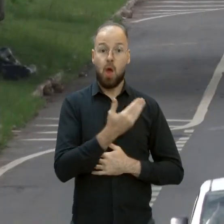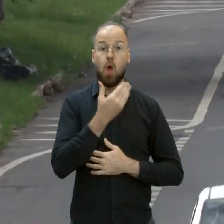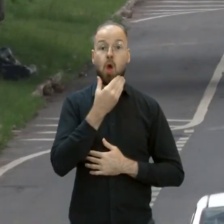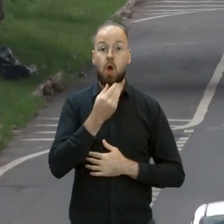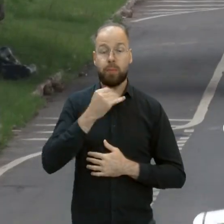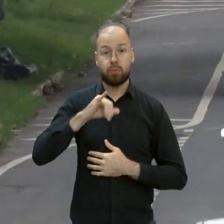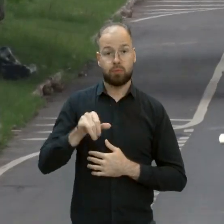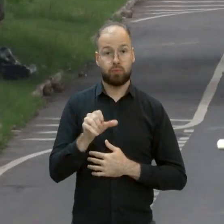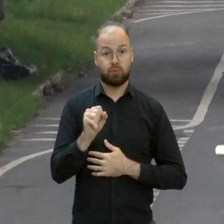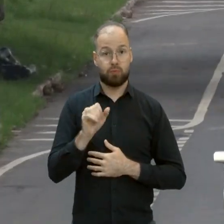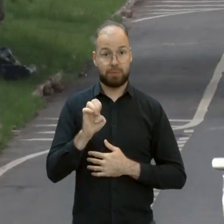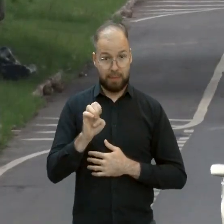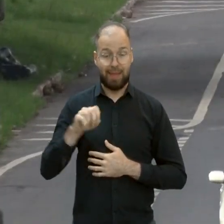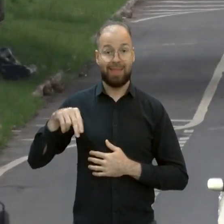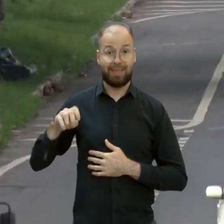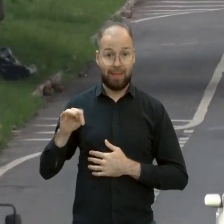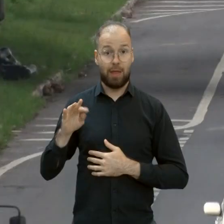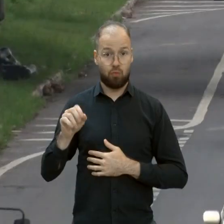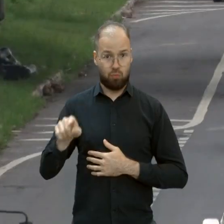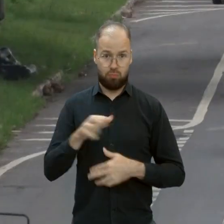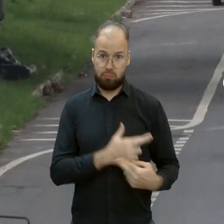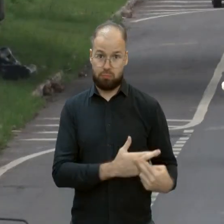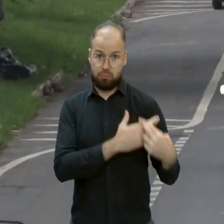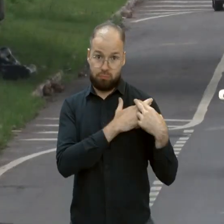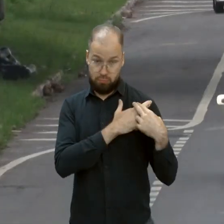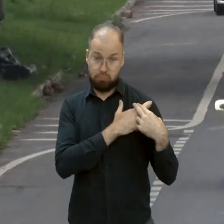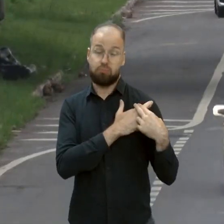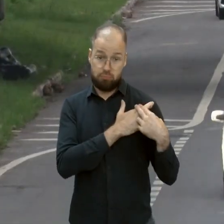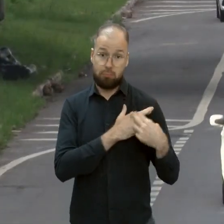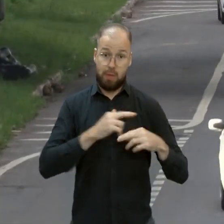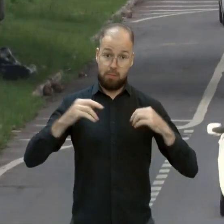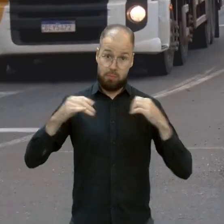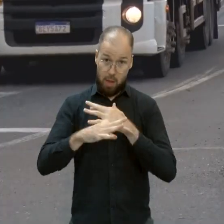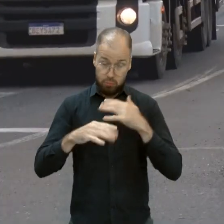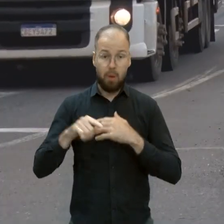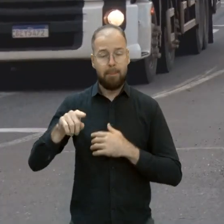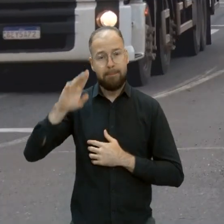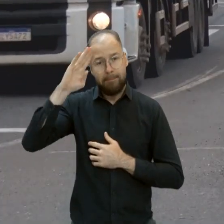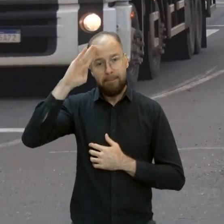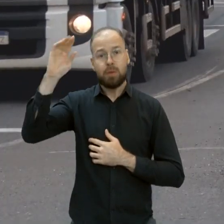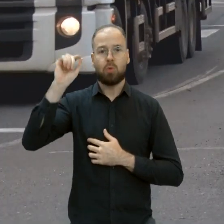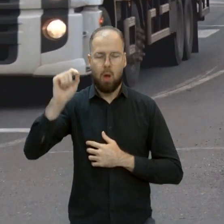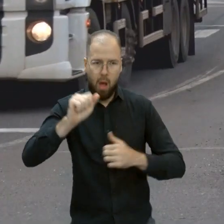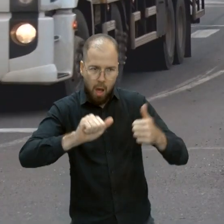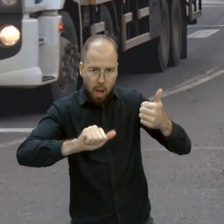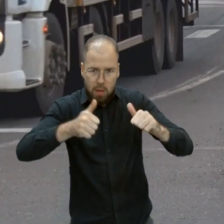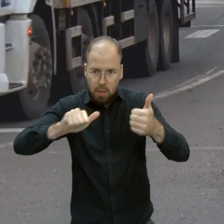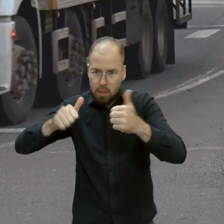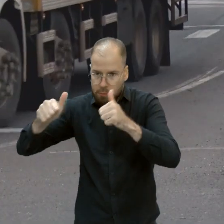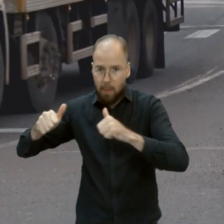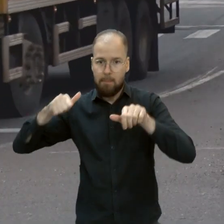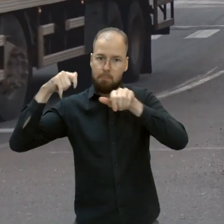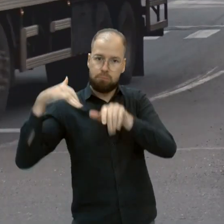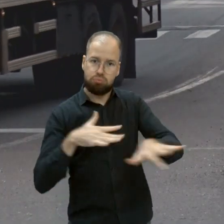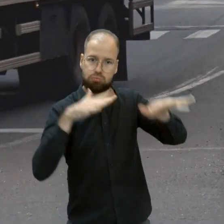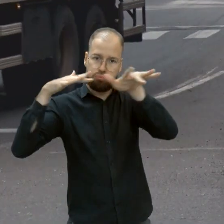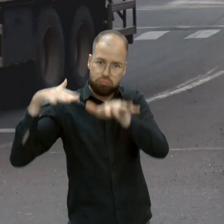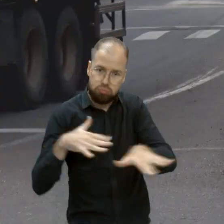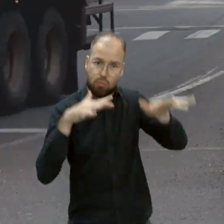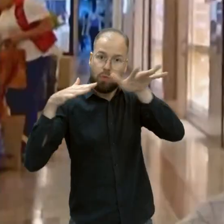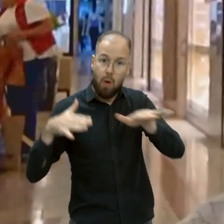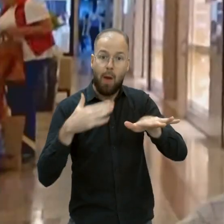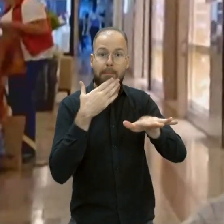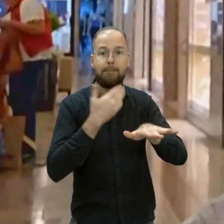necessidades atuais é a capacitação em análise dos fluxos para melhorar a mobilidade e a segurança.